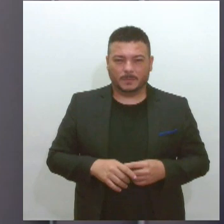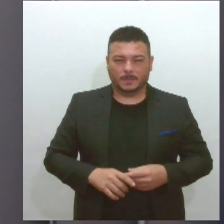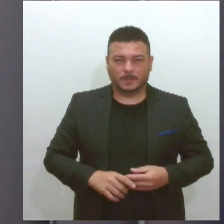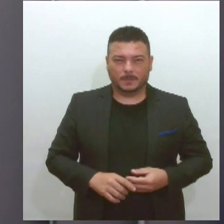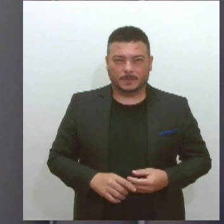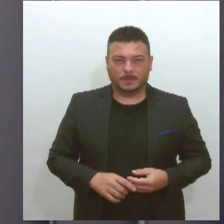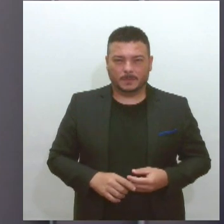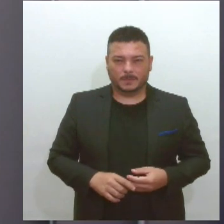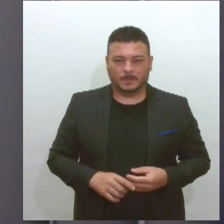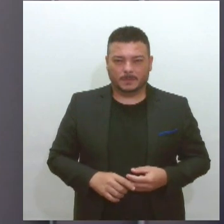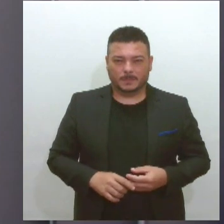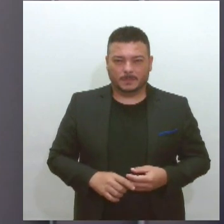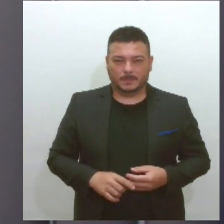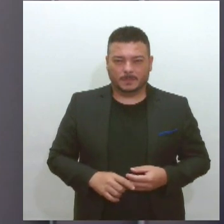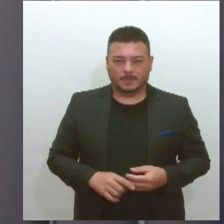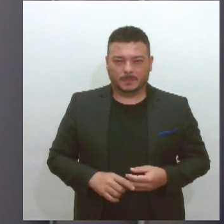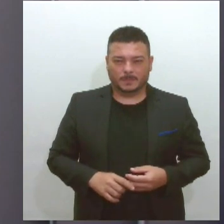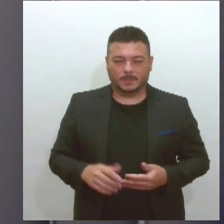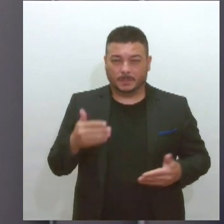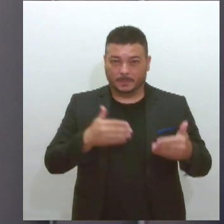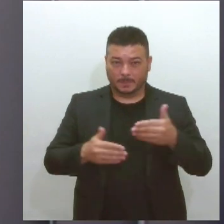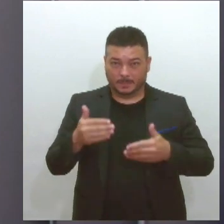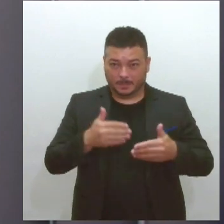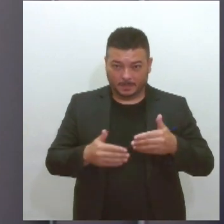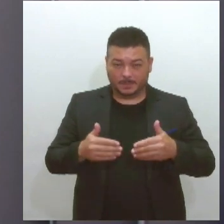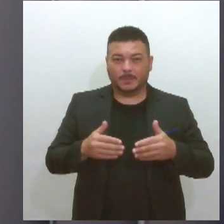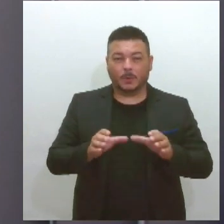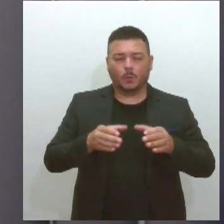para fazer parte da cooperativa, como é que funciona?